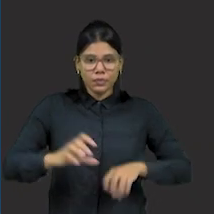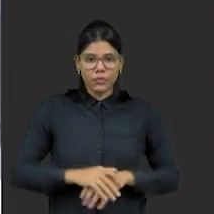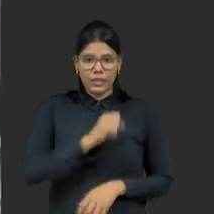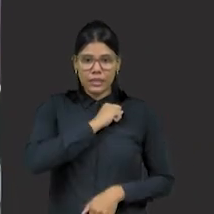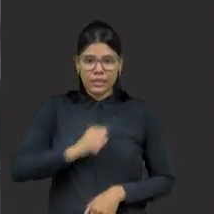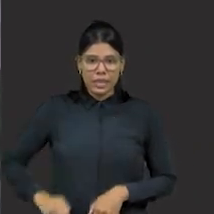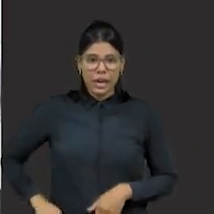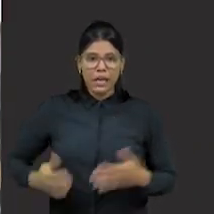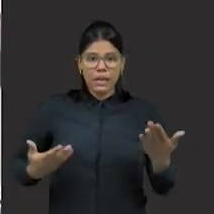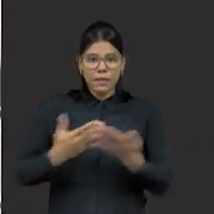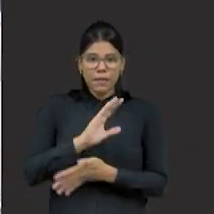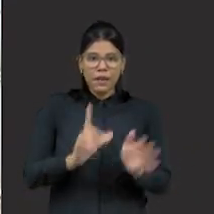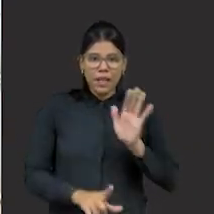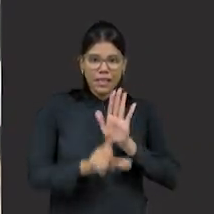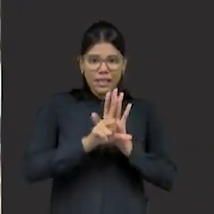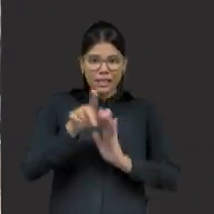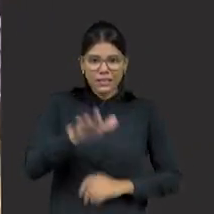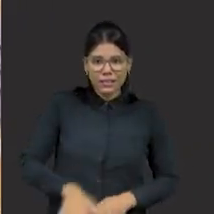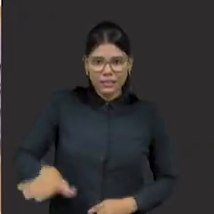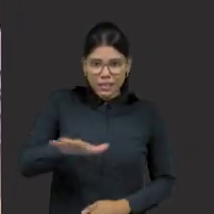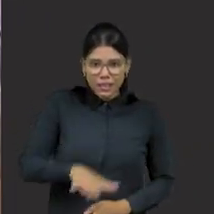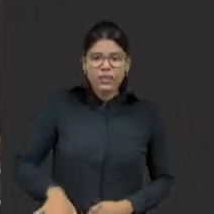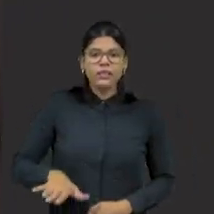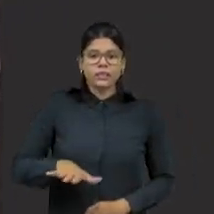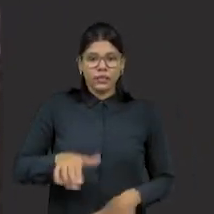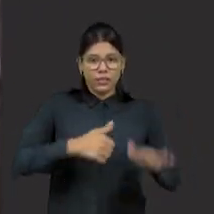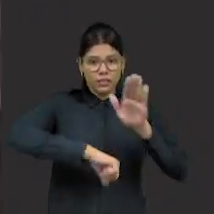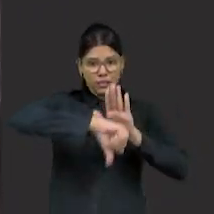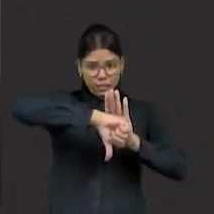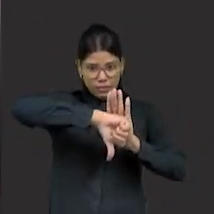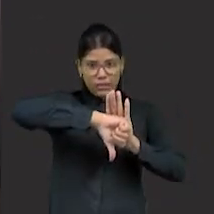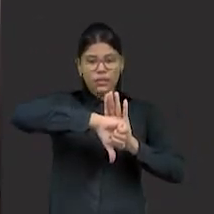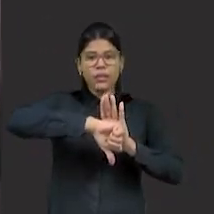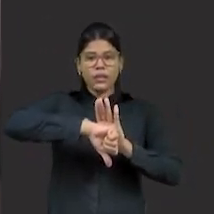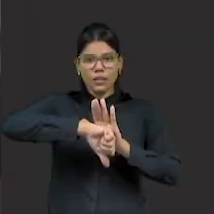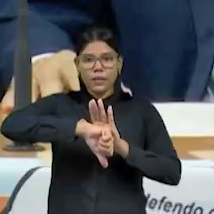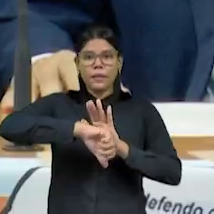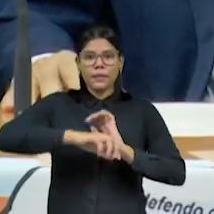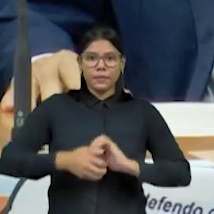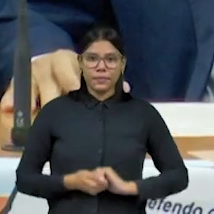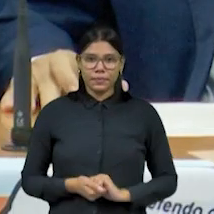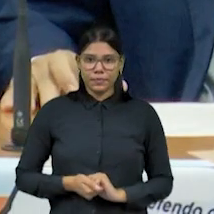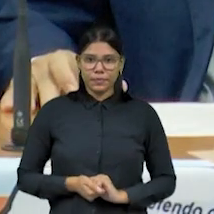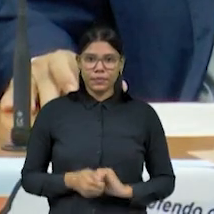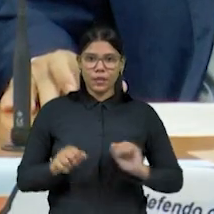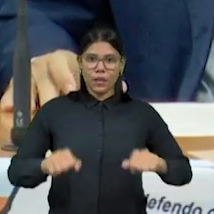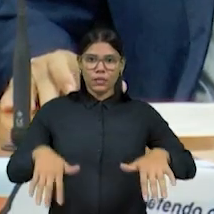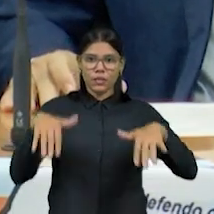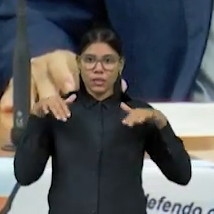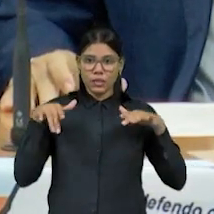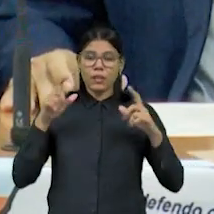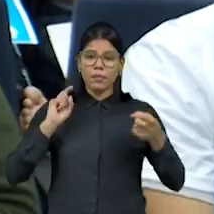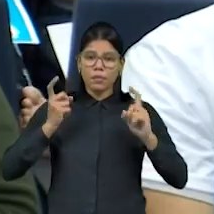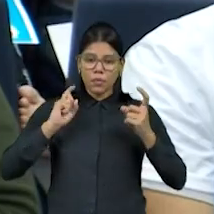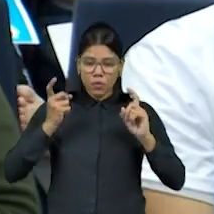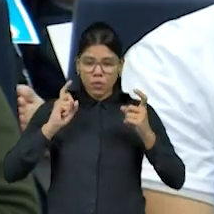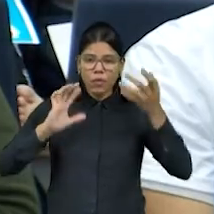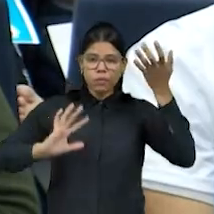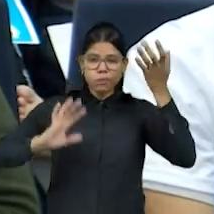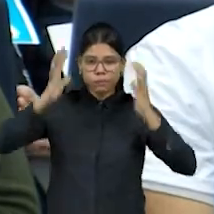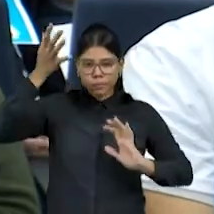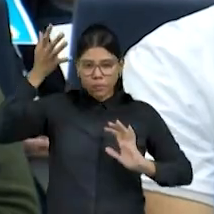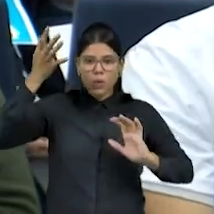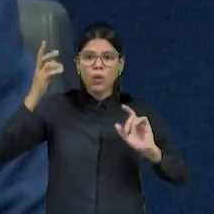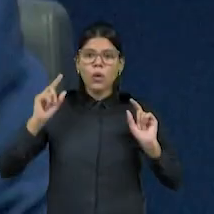Riborel, tornando o crime hediondo o homicídio contra crianças. Em uma audiência pública, debate mudanças de regime dos